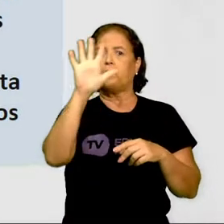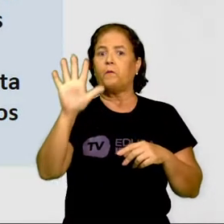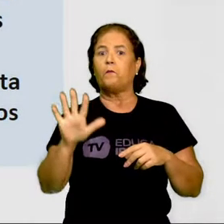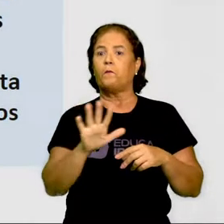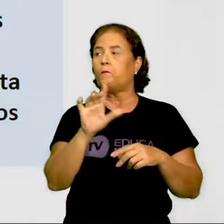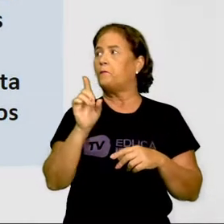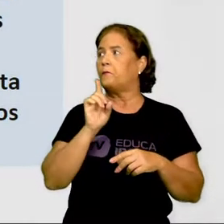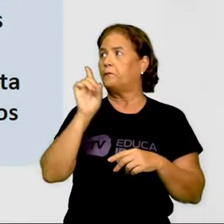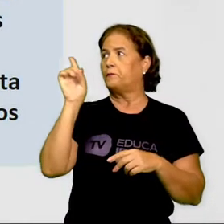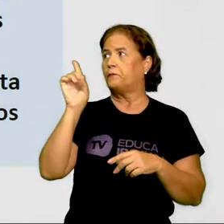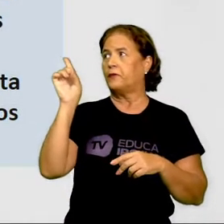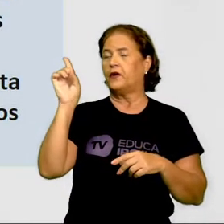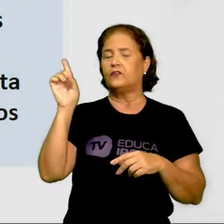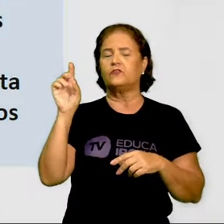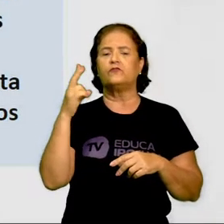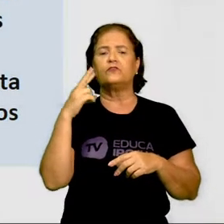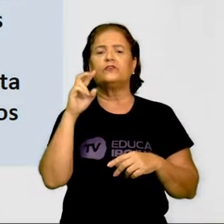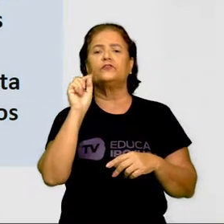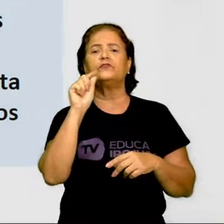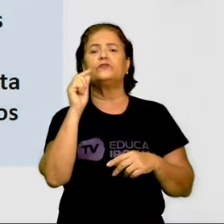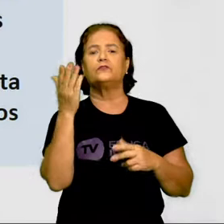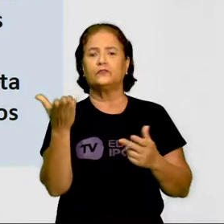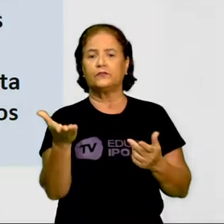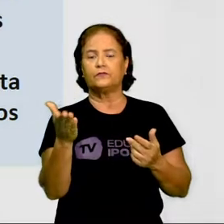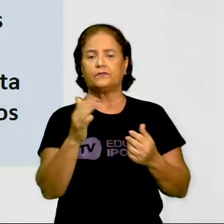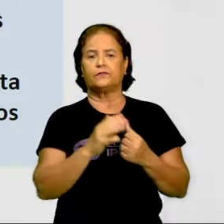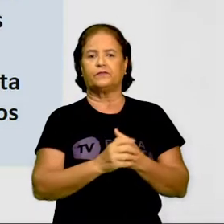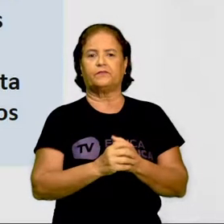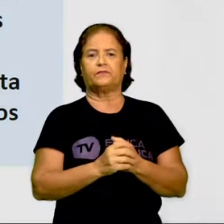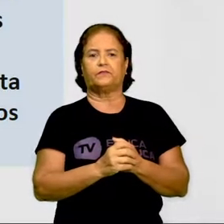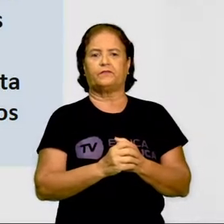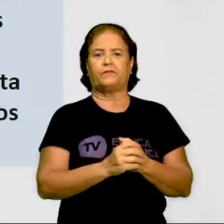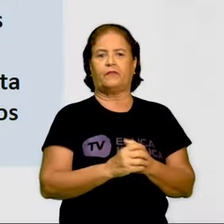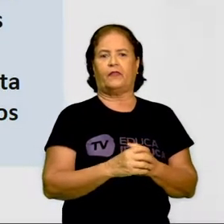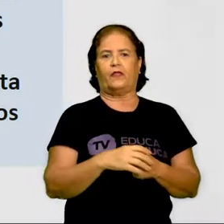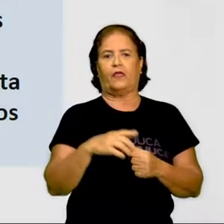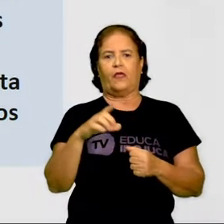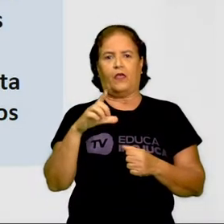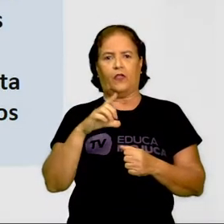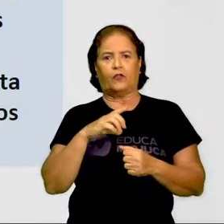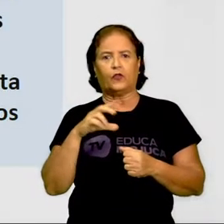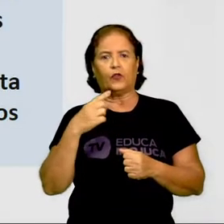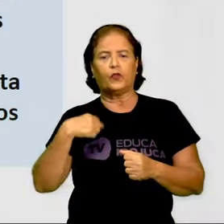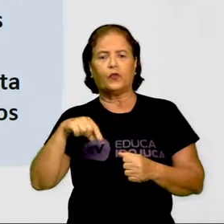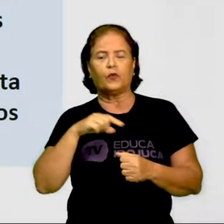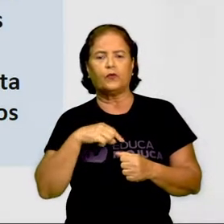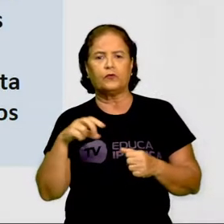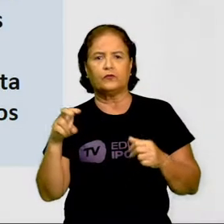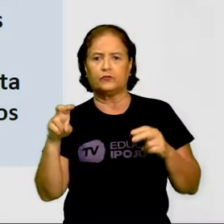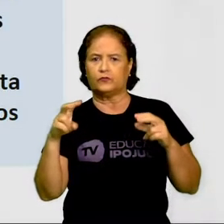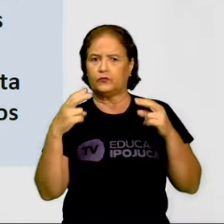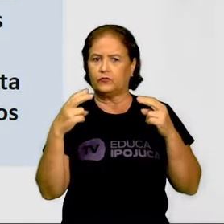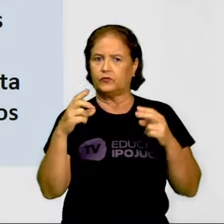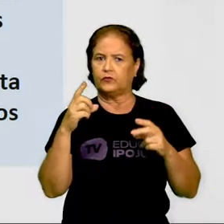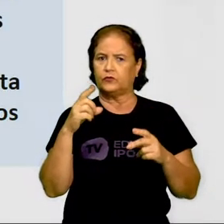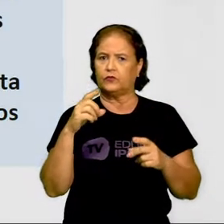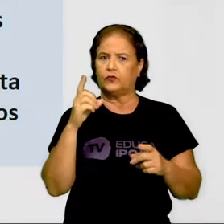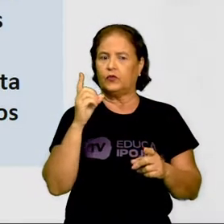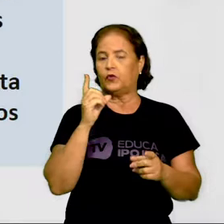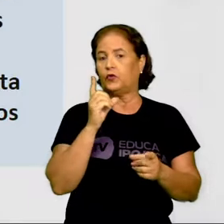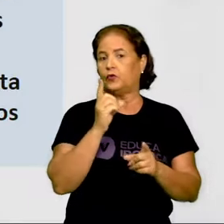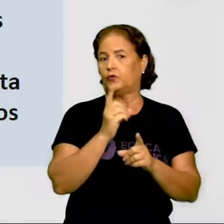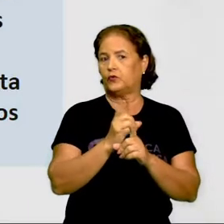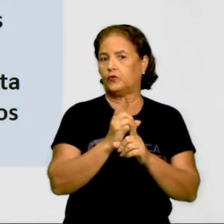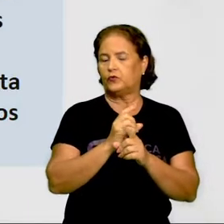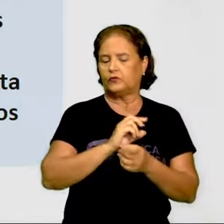O vocês conseguem ver, crianças? Bom, nós conseguimos observar e identificar várias